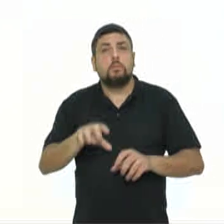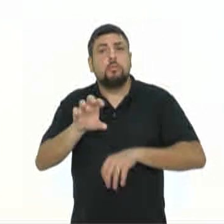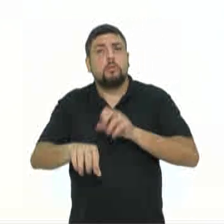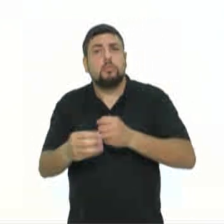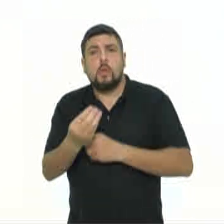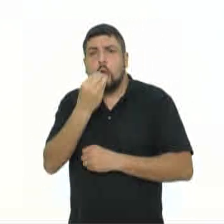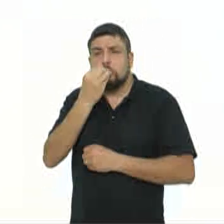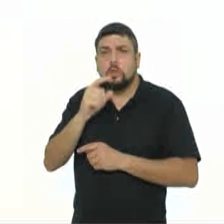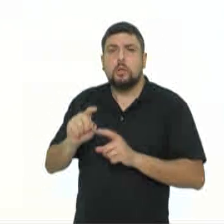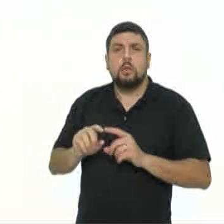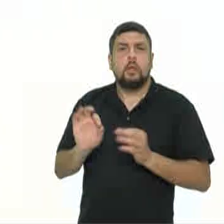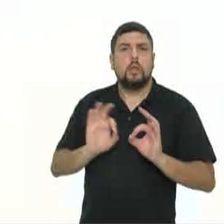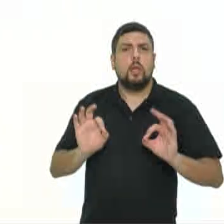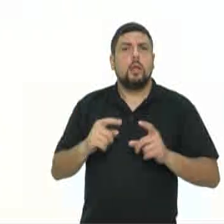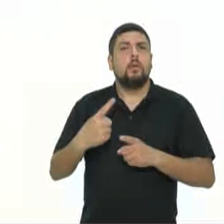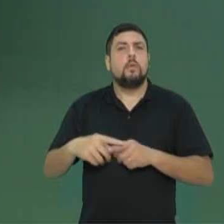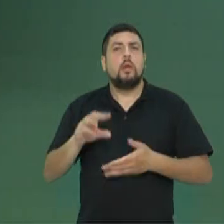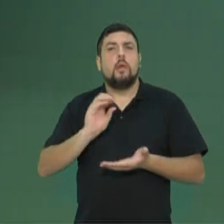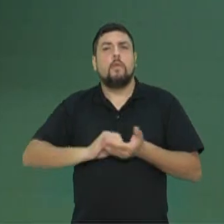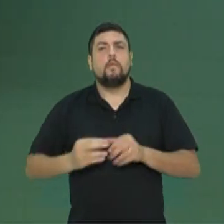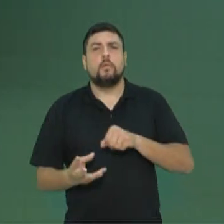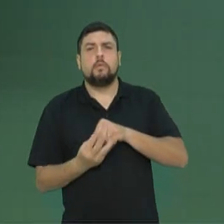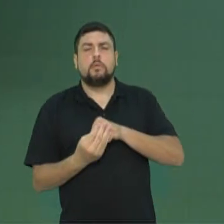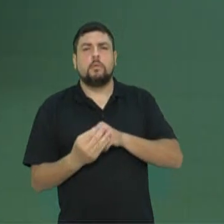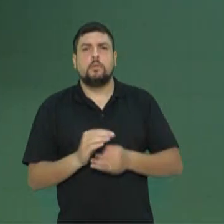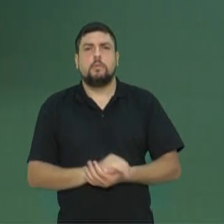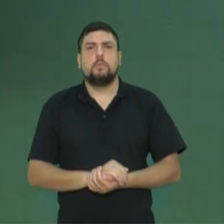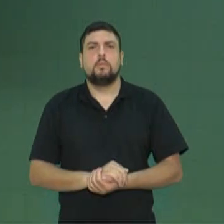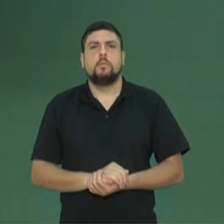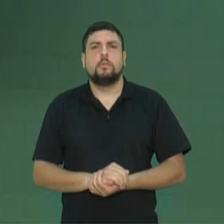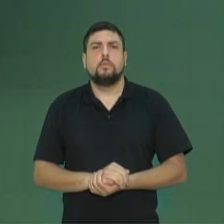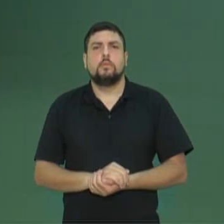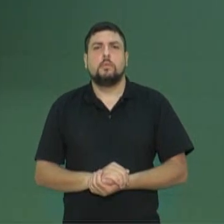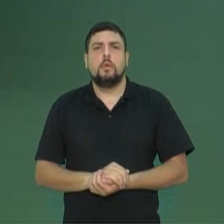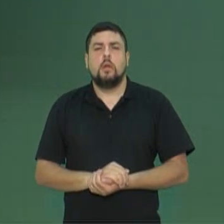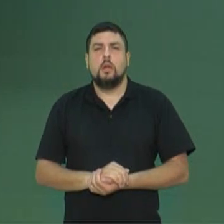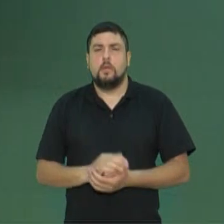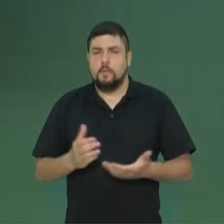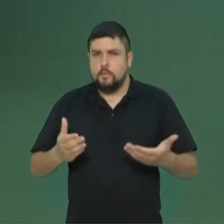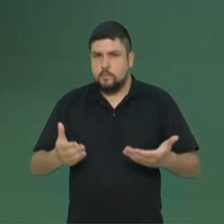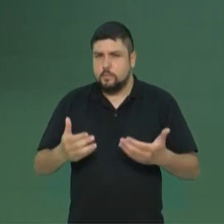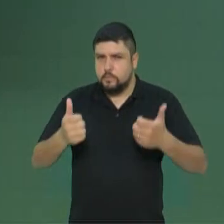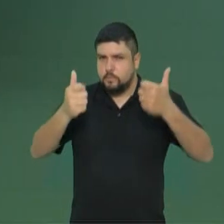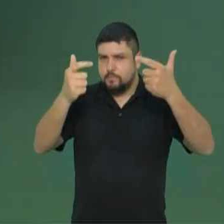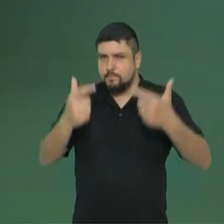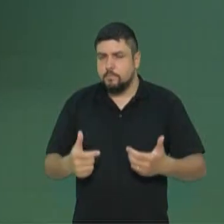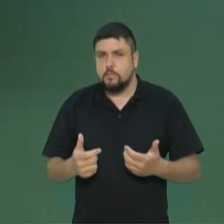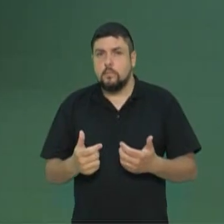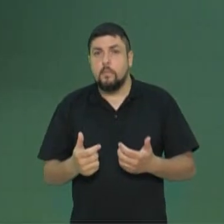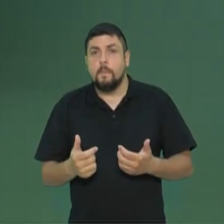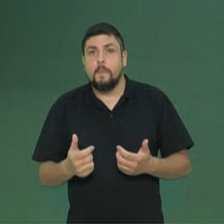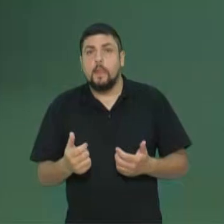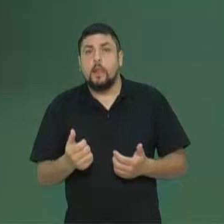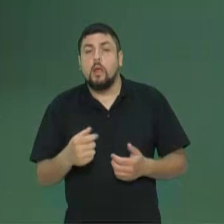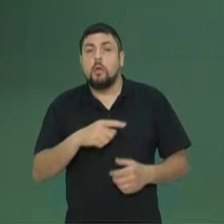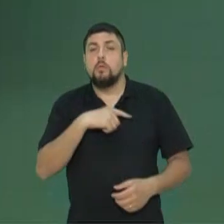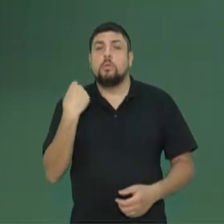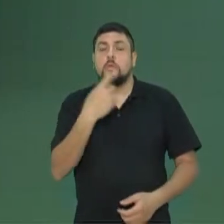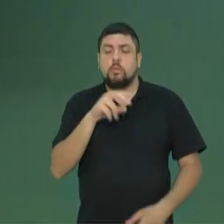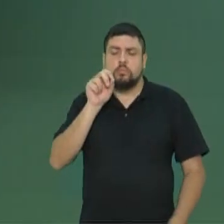ou de conhecimento. Aí eu trouxe para vocês a quantidade de plantas que nós consideramos mato,